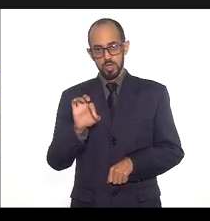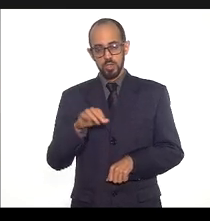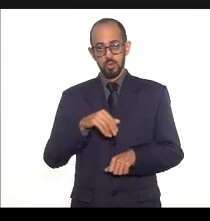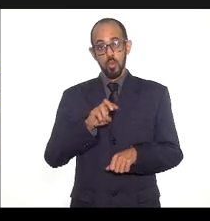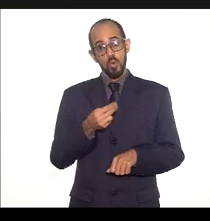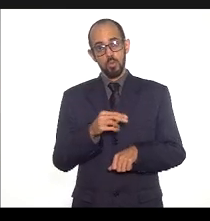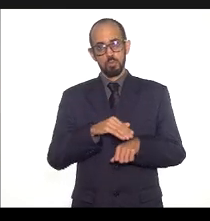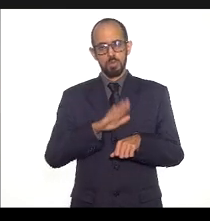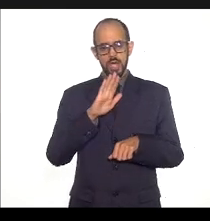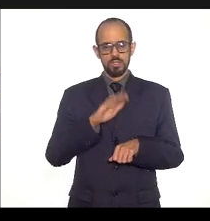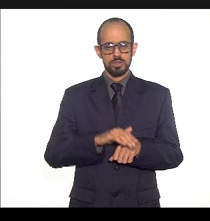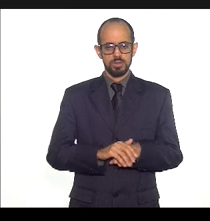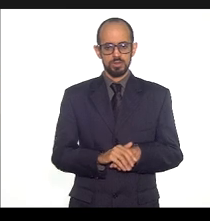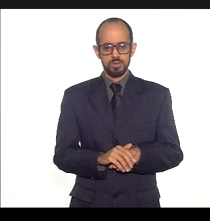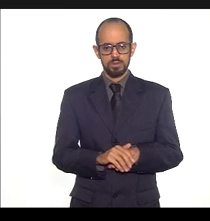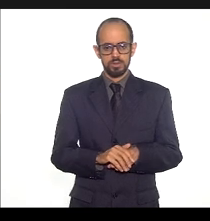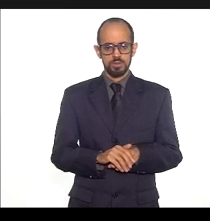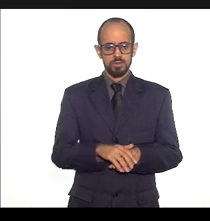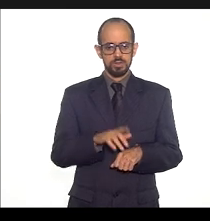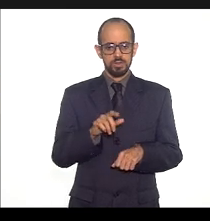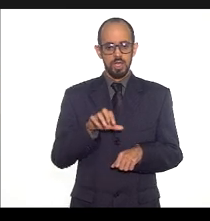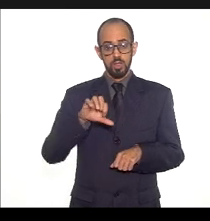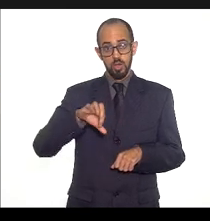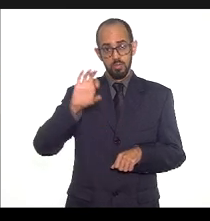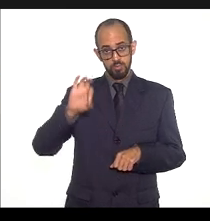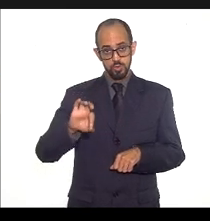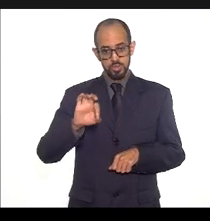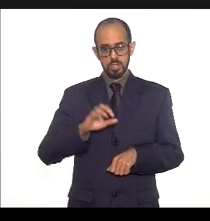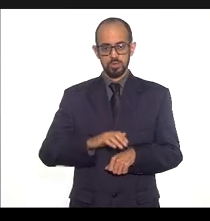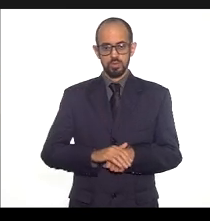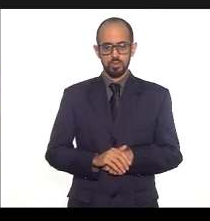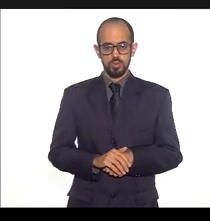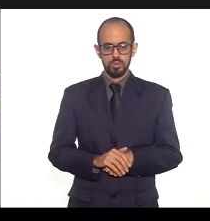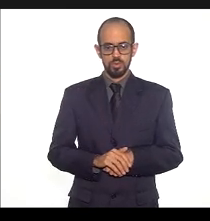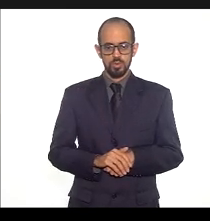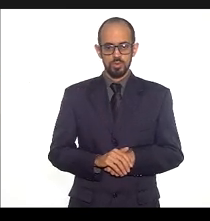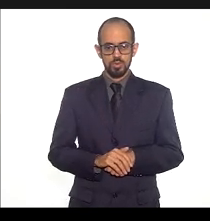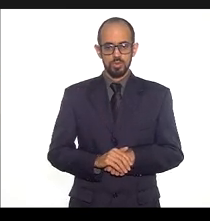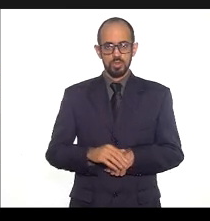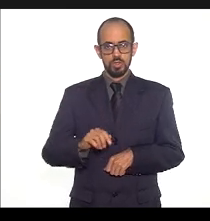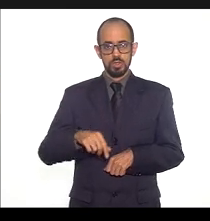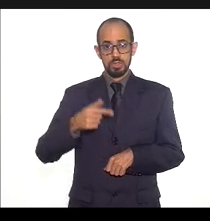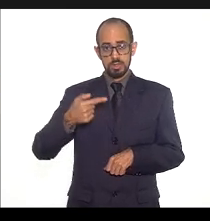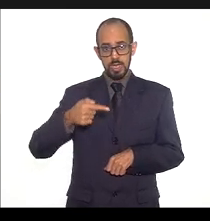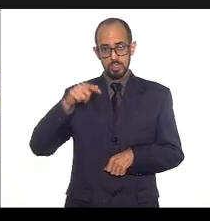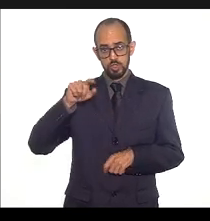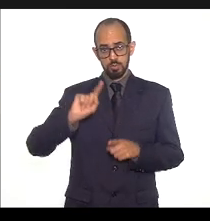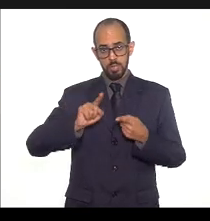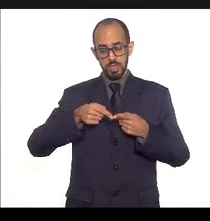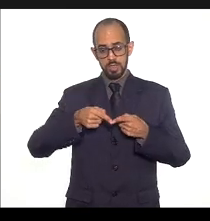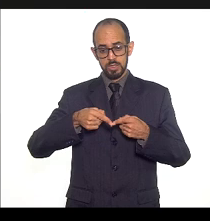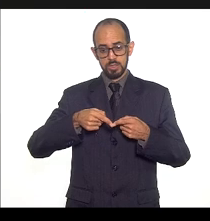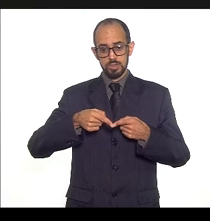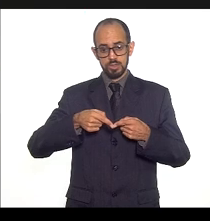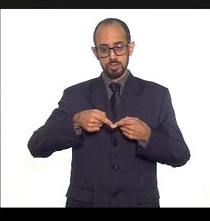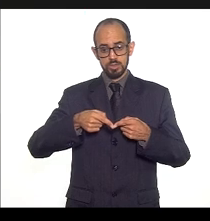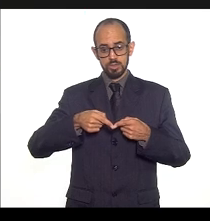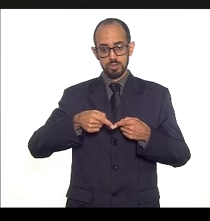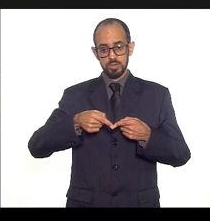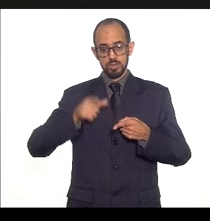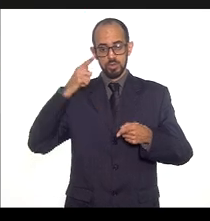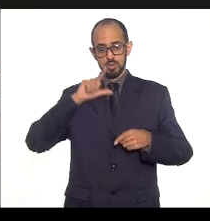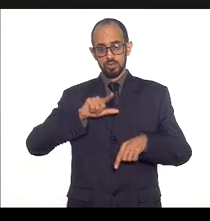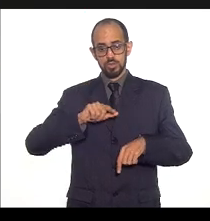49,9% que corresponde a 9% sete metas com alcance